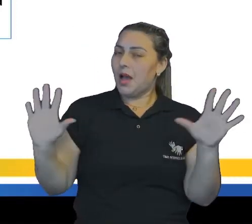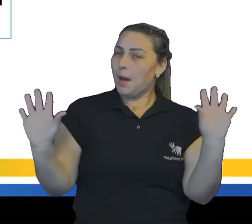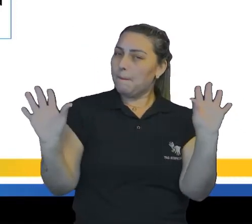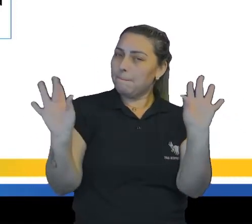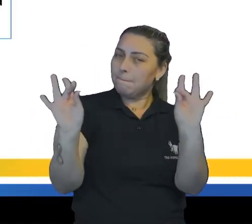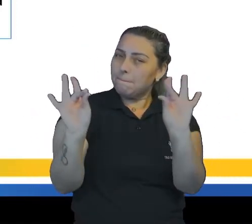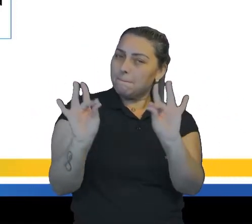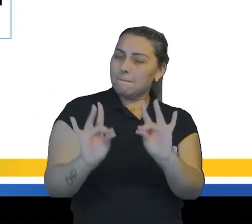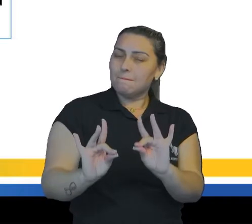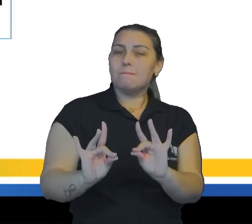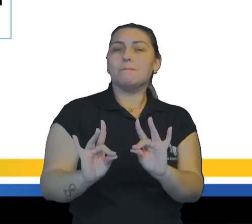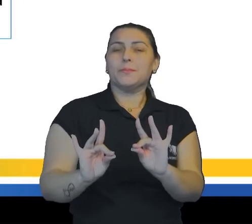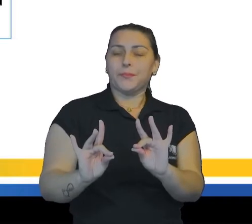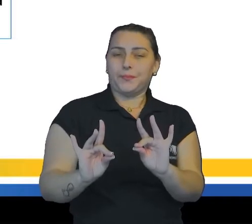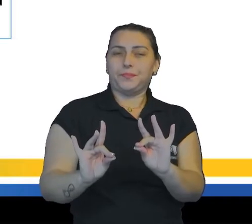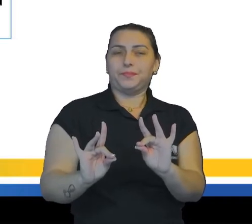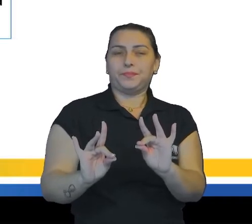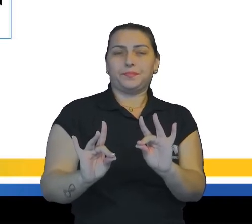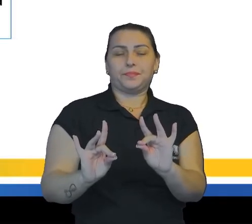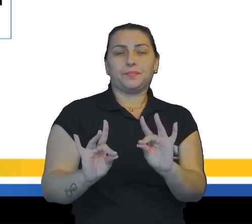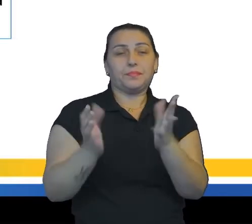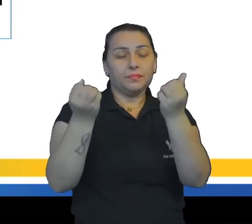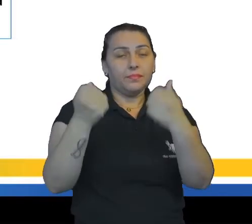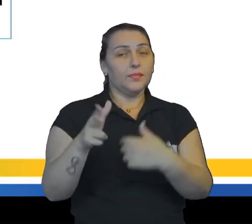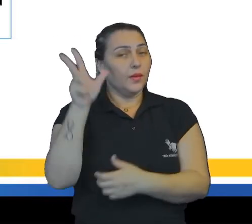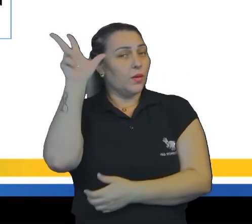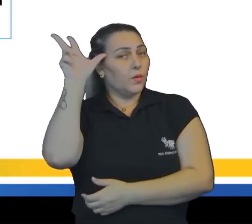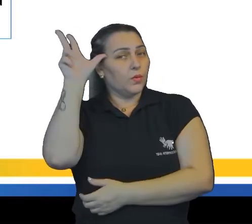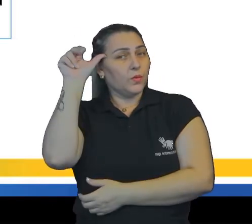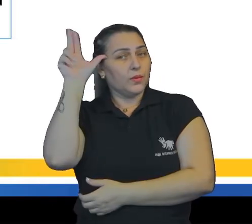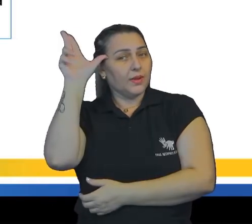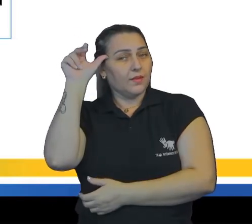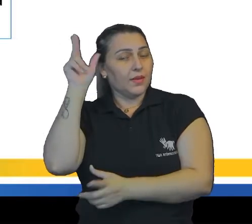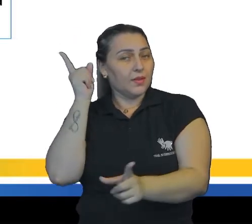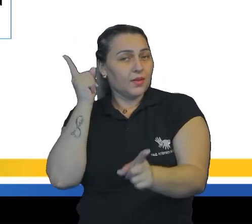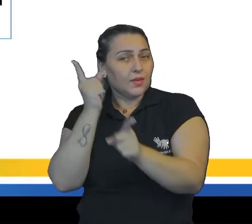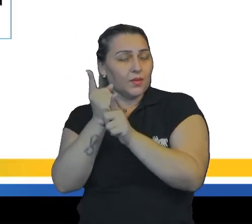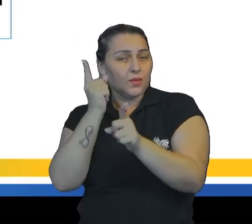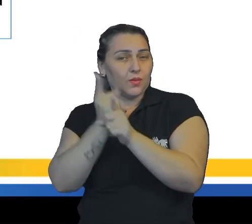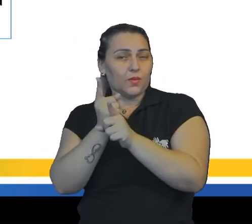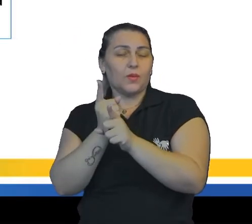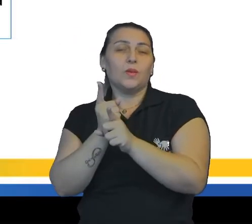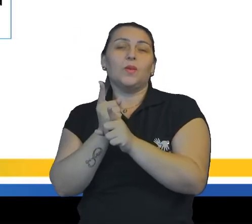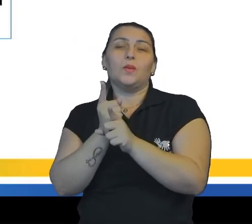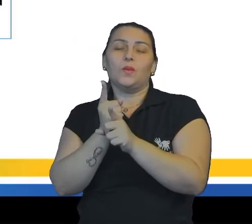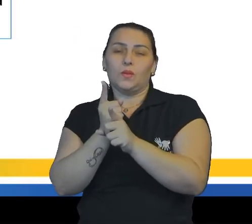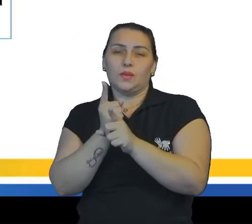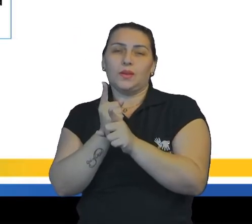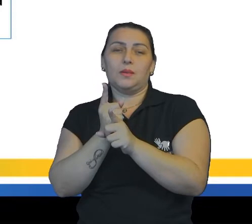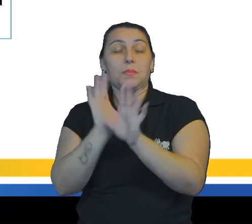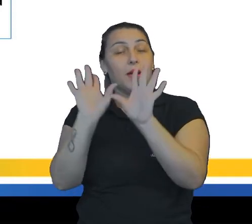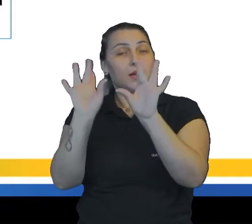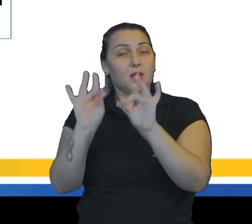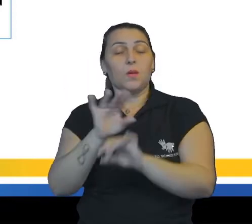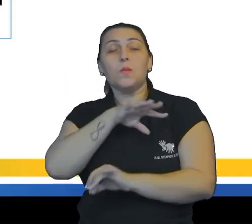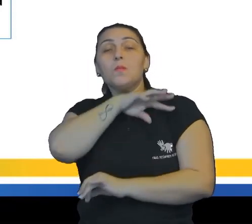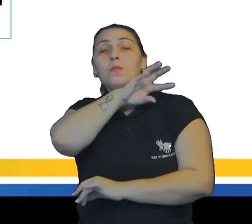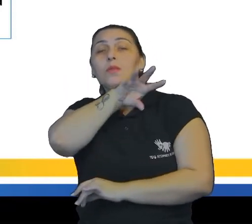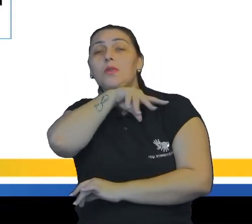rica em detalhes, Só que desta vez, ela descreve os cavalos que encontra no caminho rumo ao banho de mar. Para descrever um